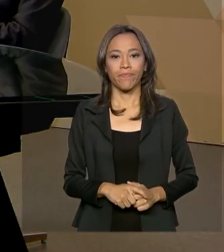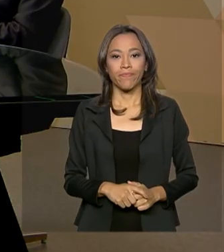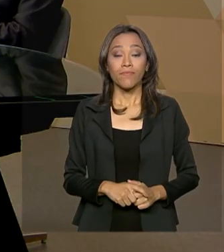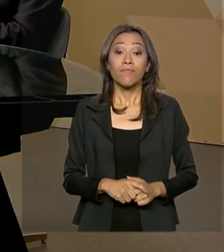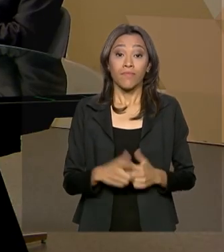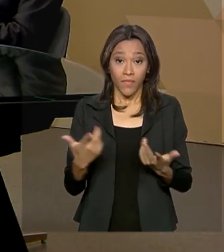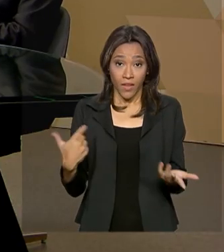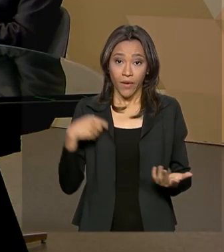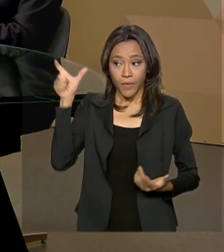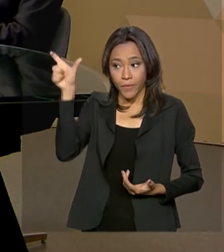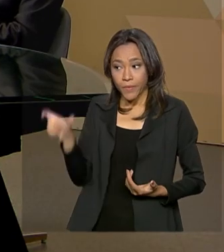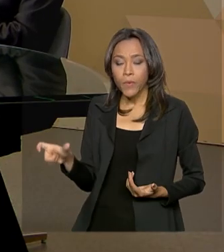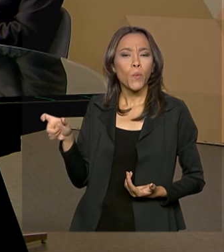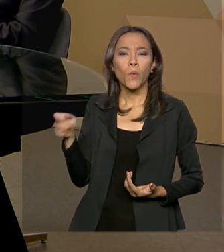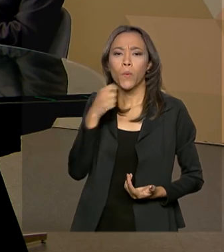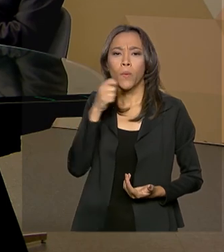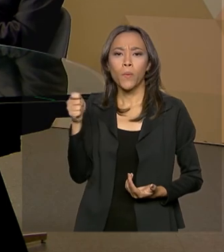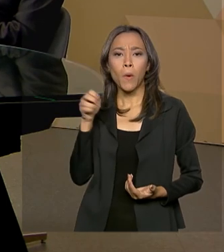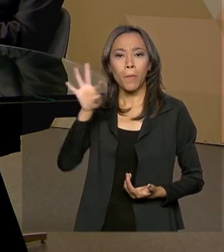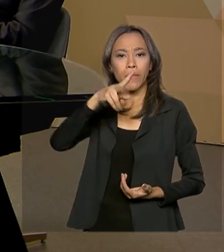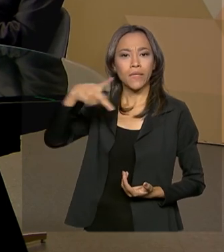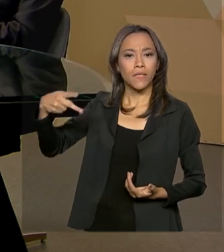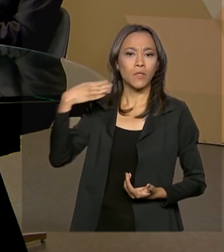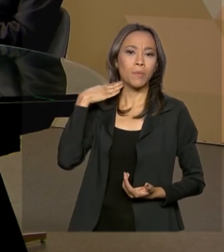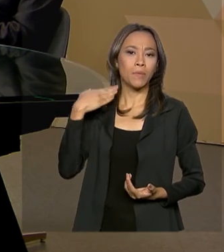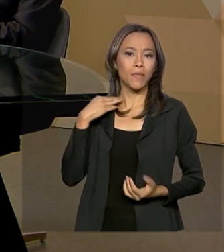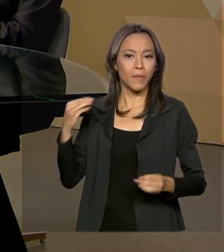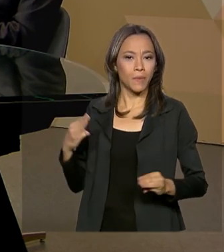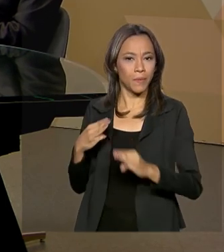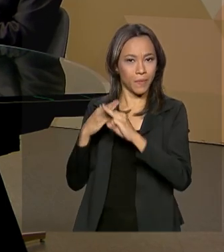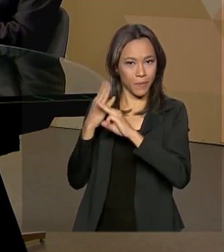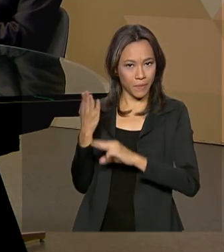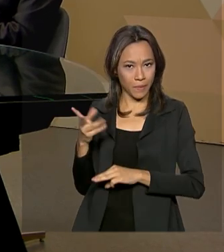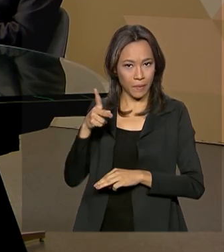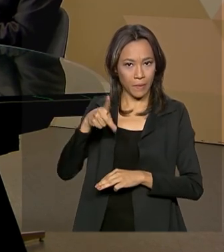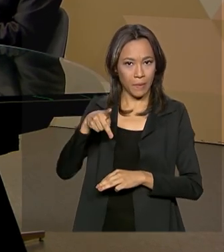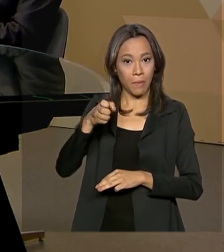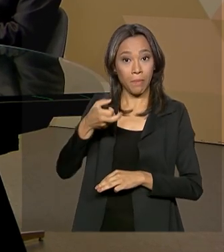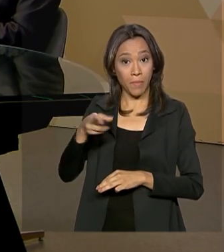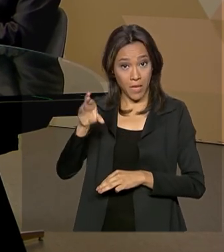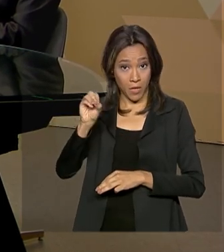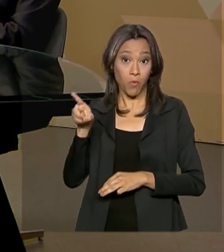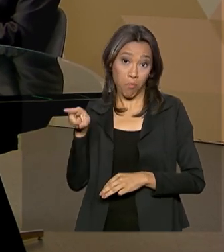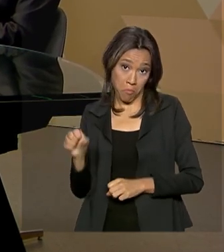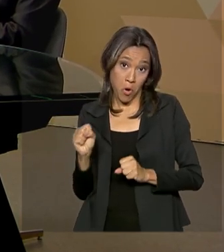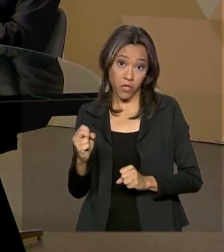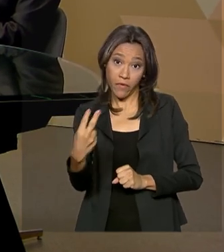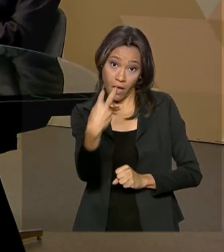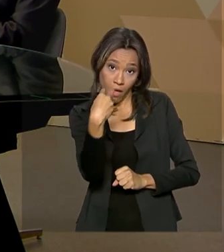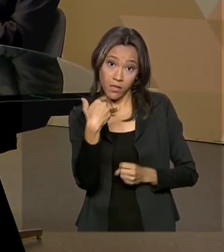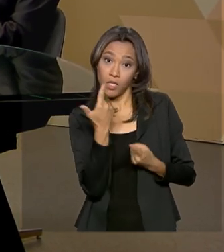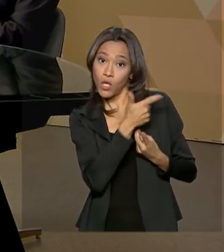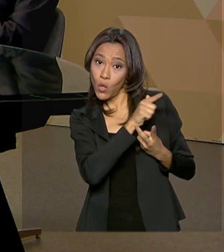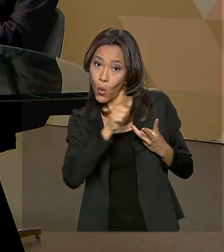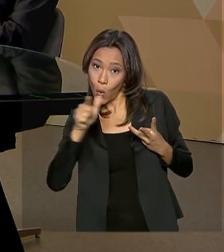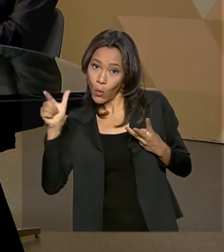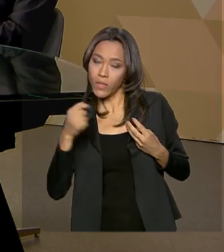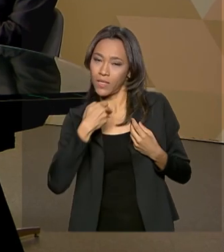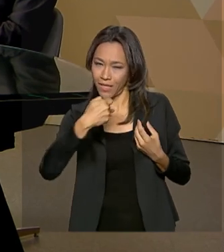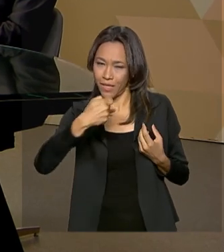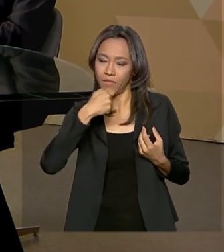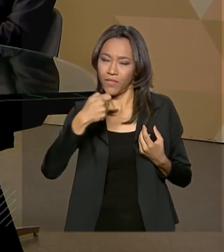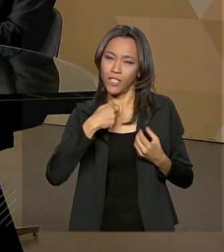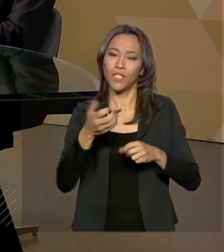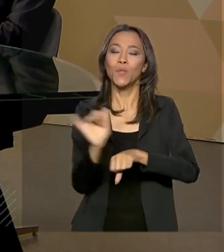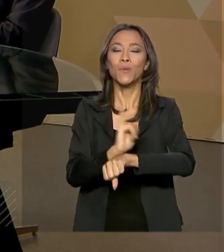Eu conversei com o presidente da Caixa Econômica Federal, Pedro Guimarães. Você pode rever essa e outras entrevistas no nosso canal no YouTube